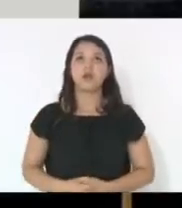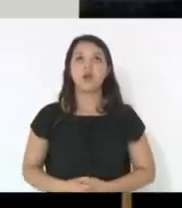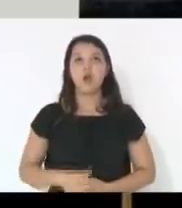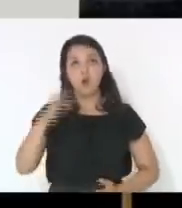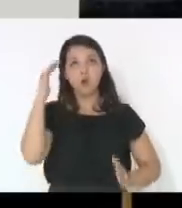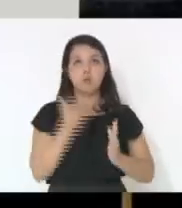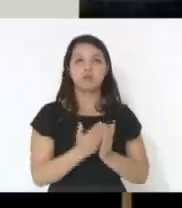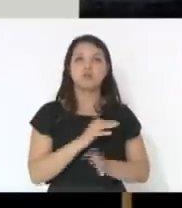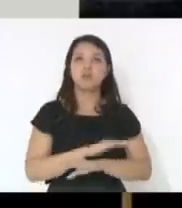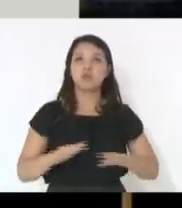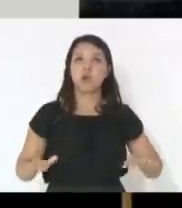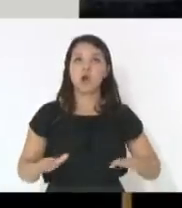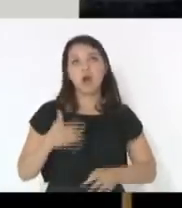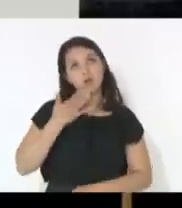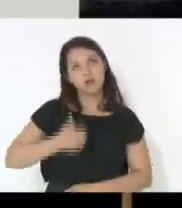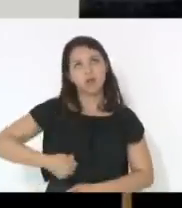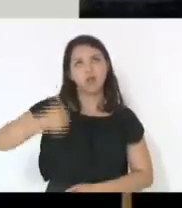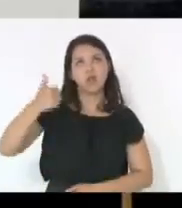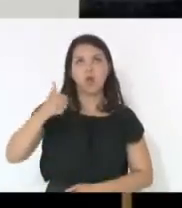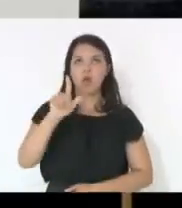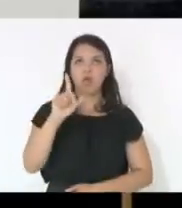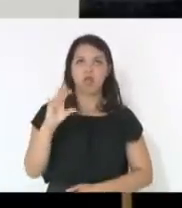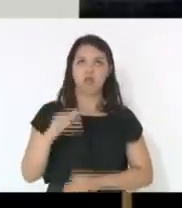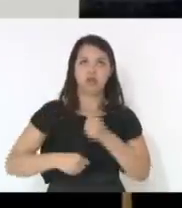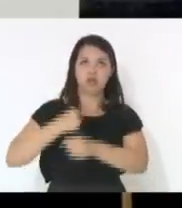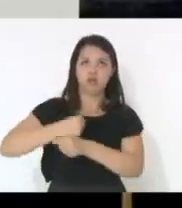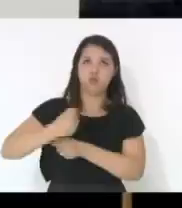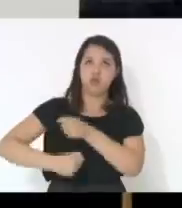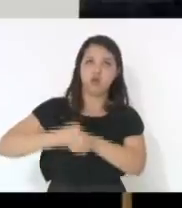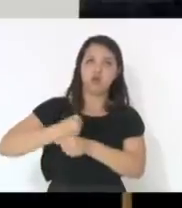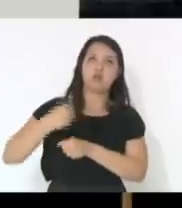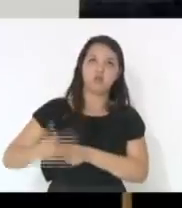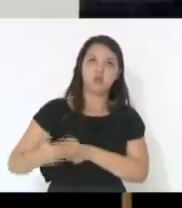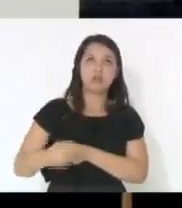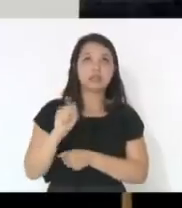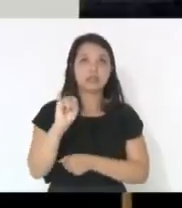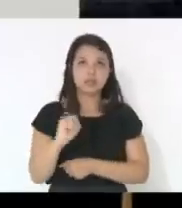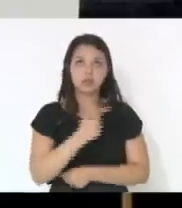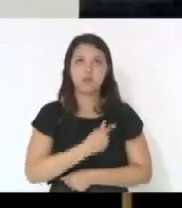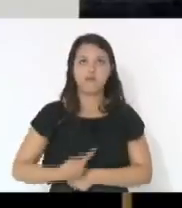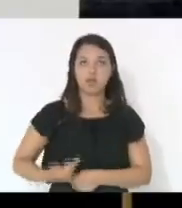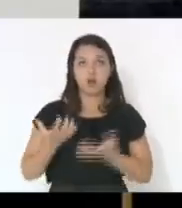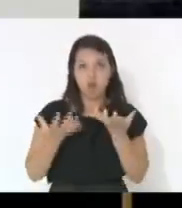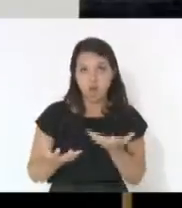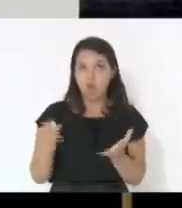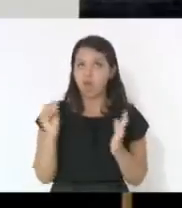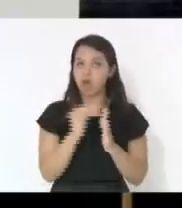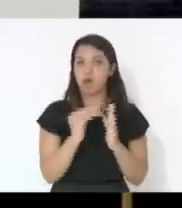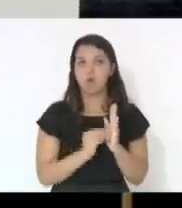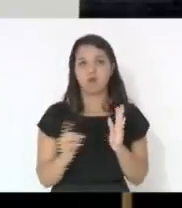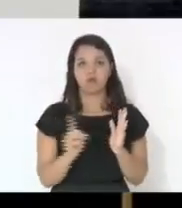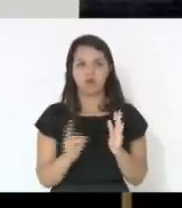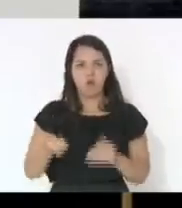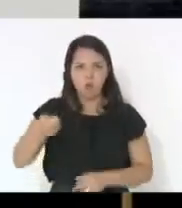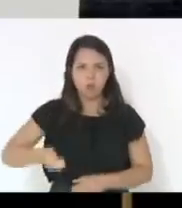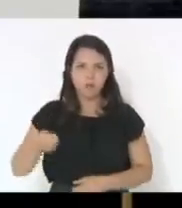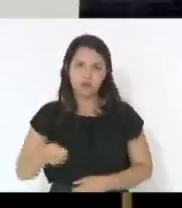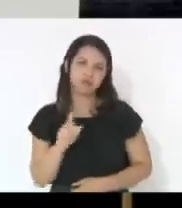Mas a LDO é uma coisa colocada ano a ano. Se o governo quiser colocar ou não. Não é uma obrigatoriedade